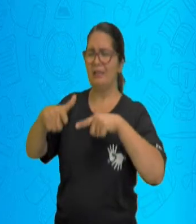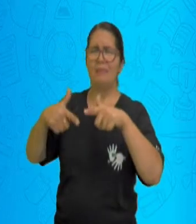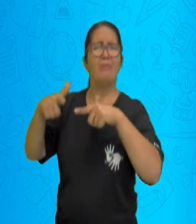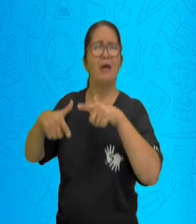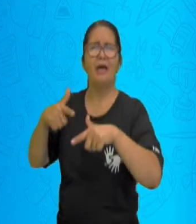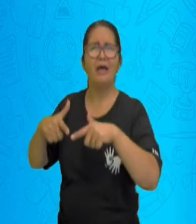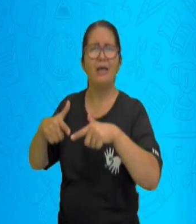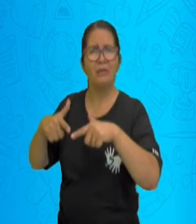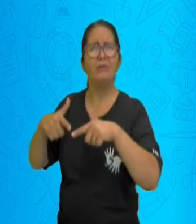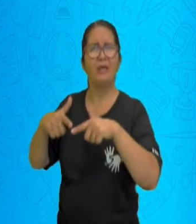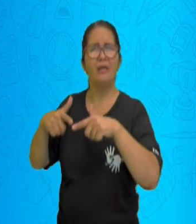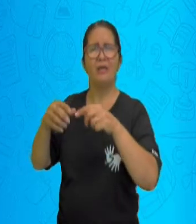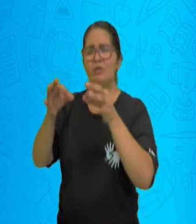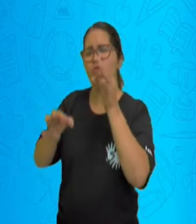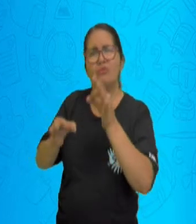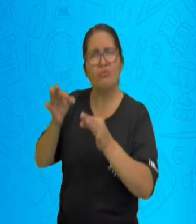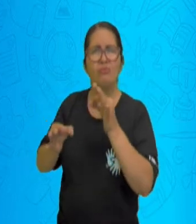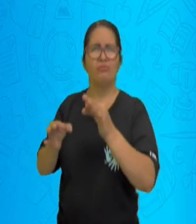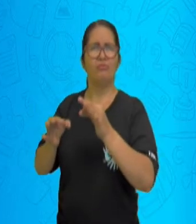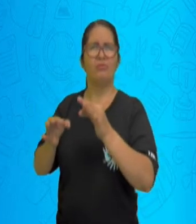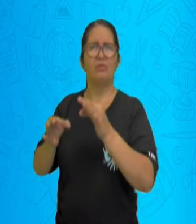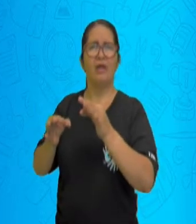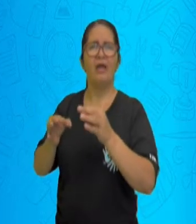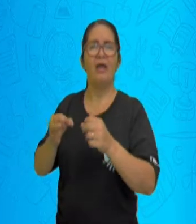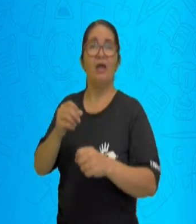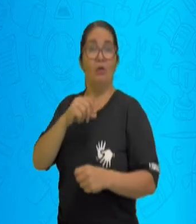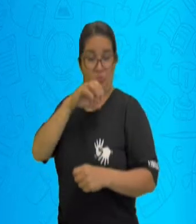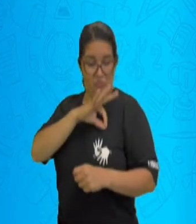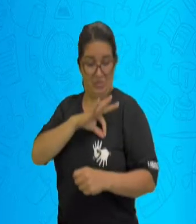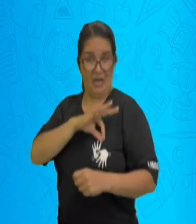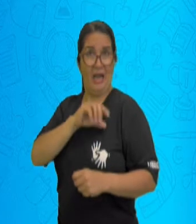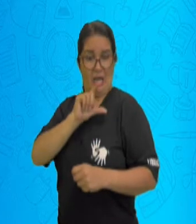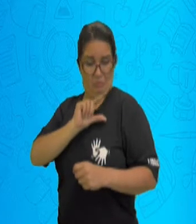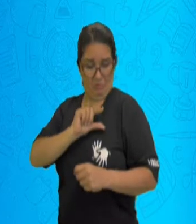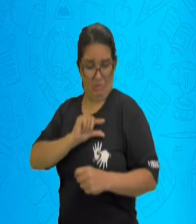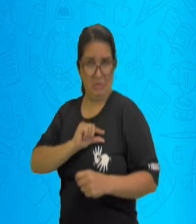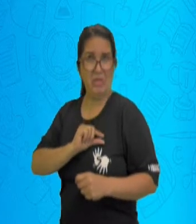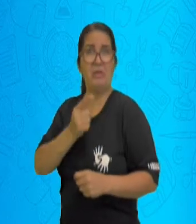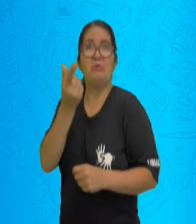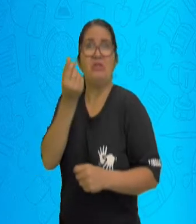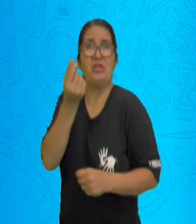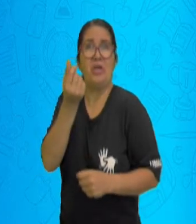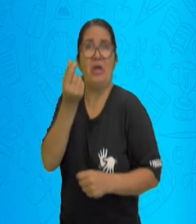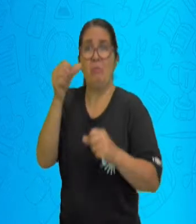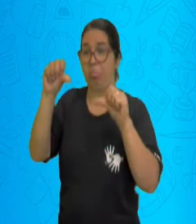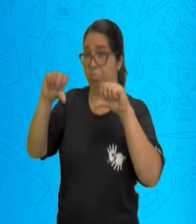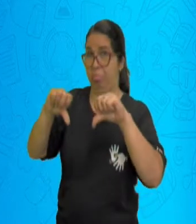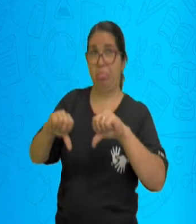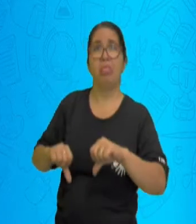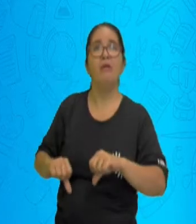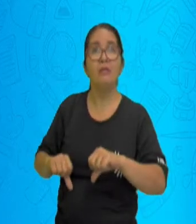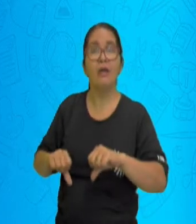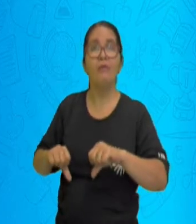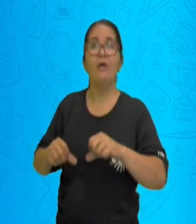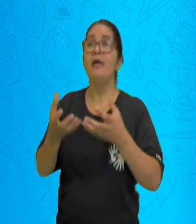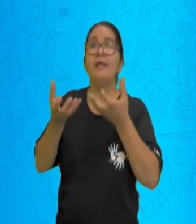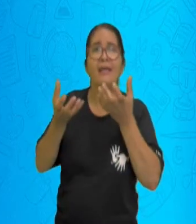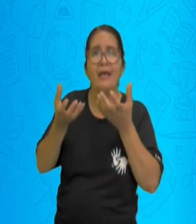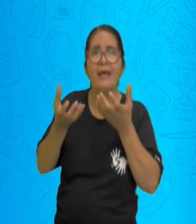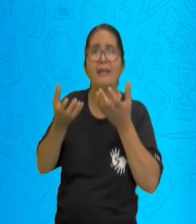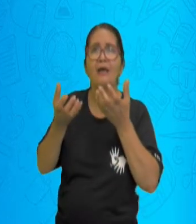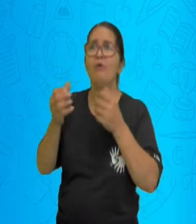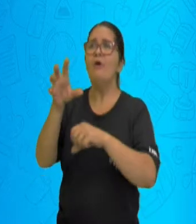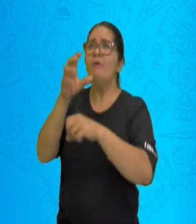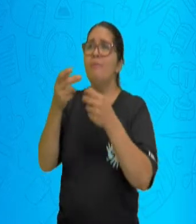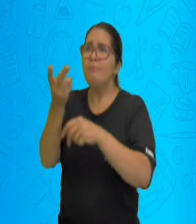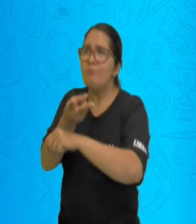Estados Unidos, porque é em busca de um sonho, uma vida nova, de melhores condições de vida para ele e para a sua